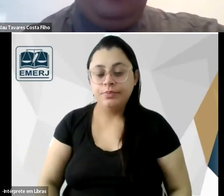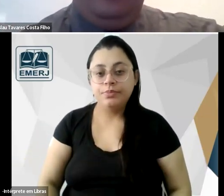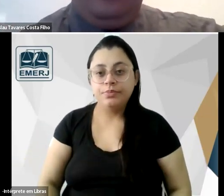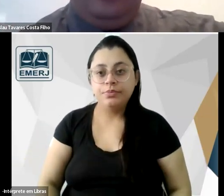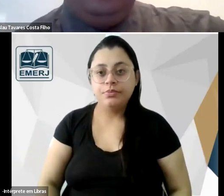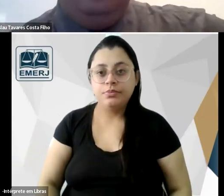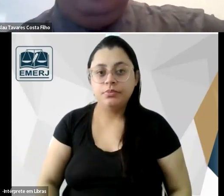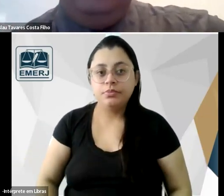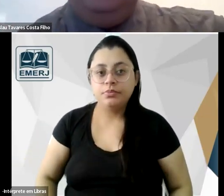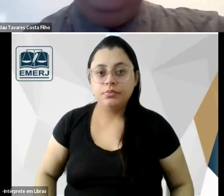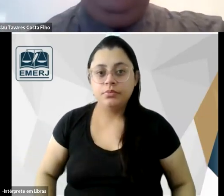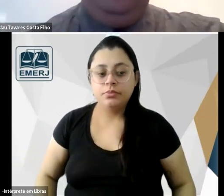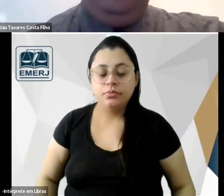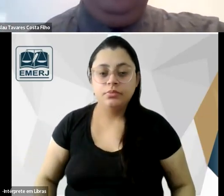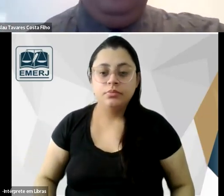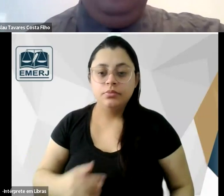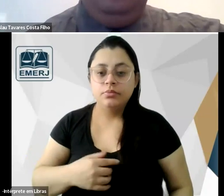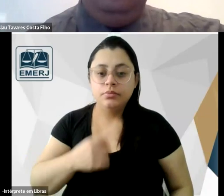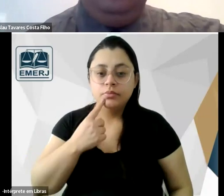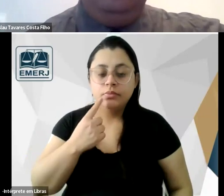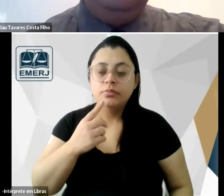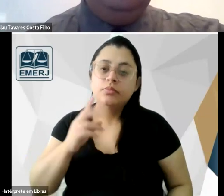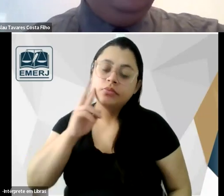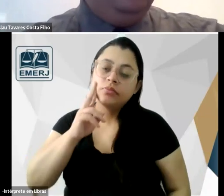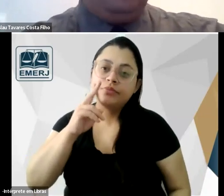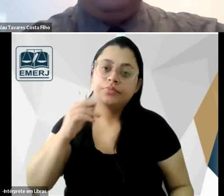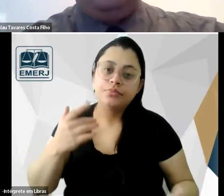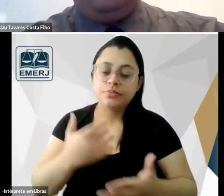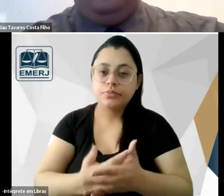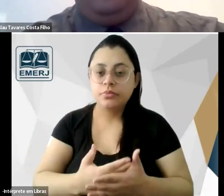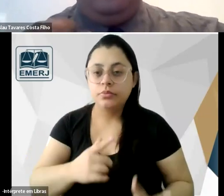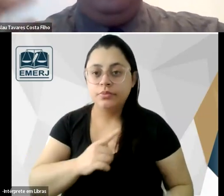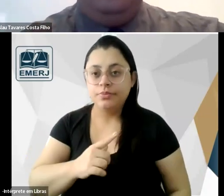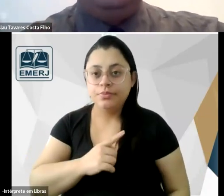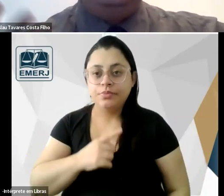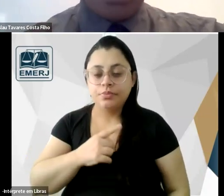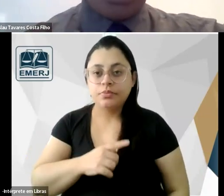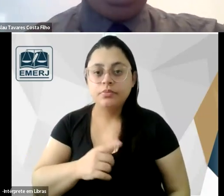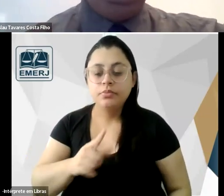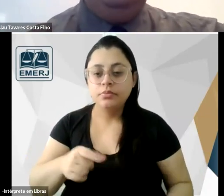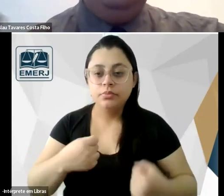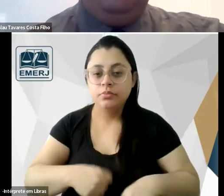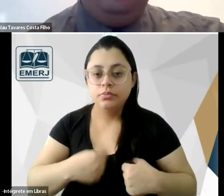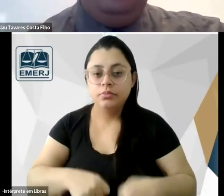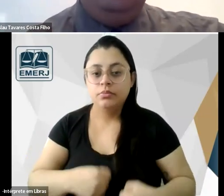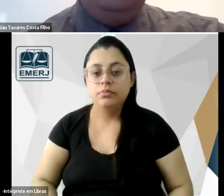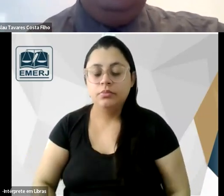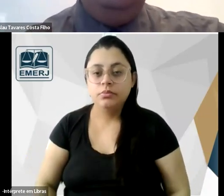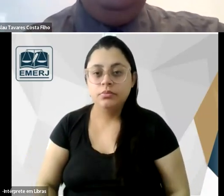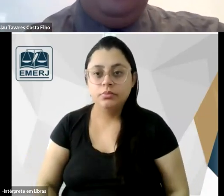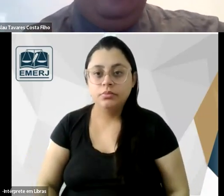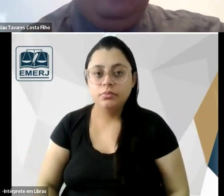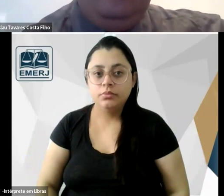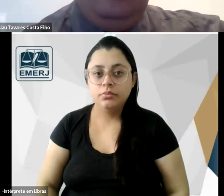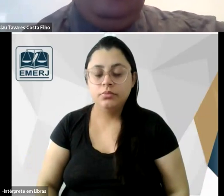bem a questão do historicismo ou seja é necessário que haja na verdade uma mudança